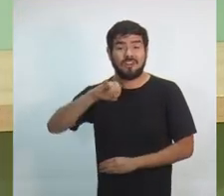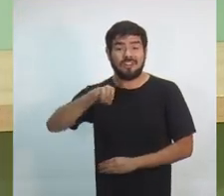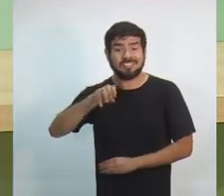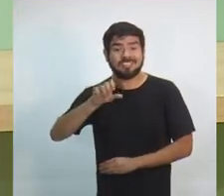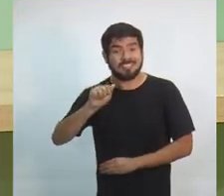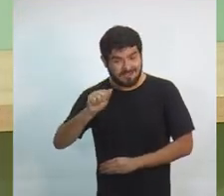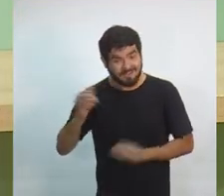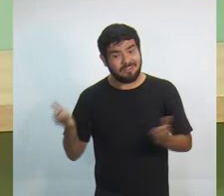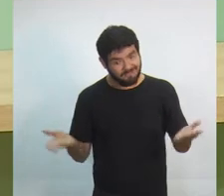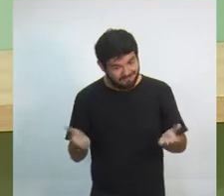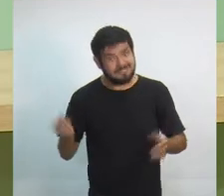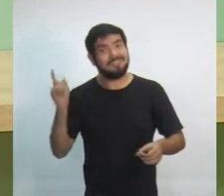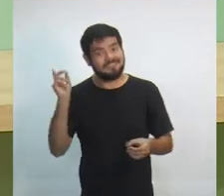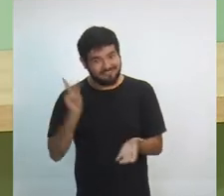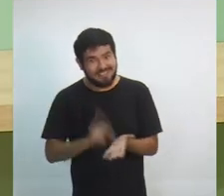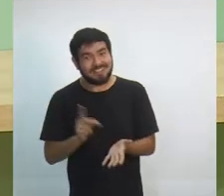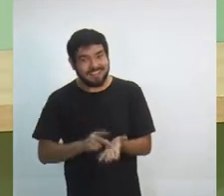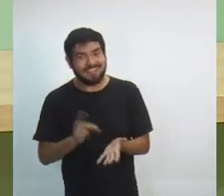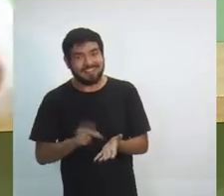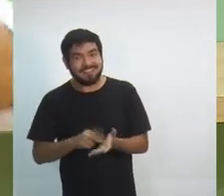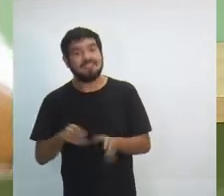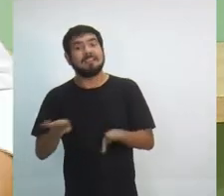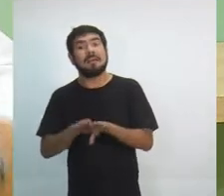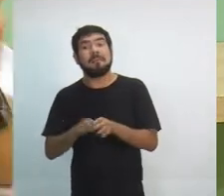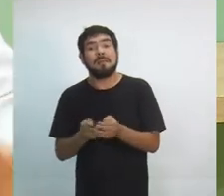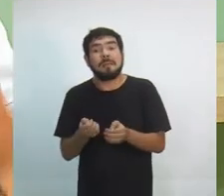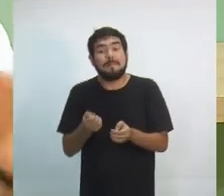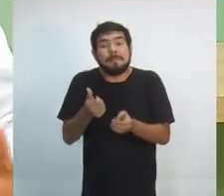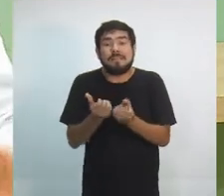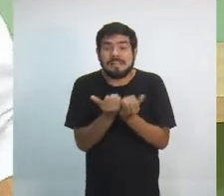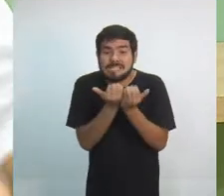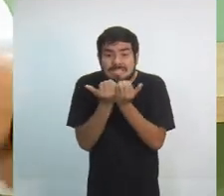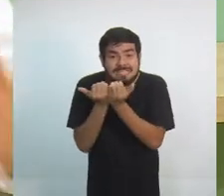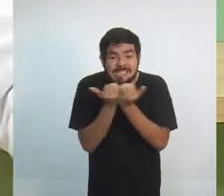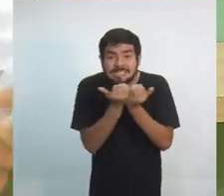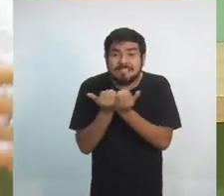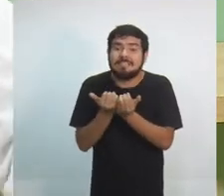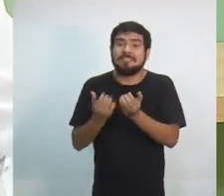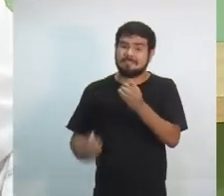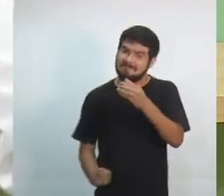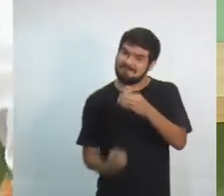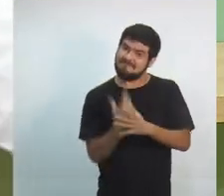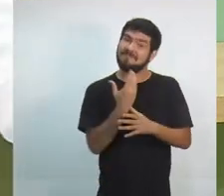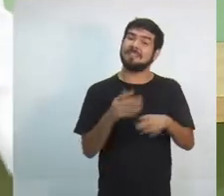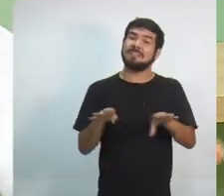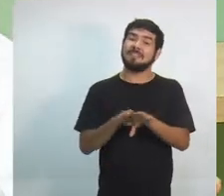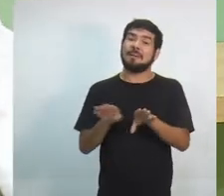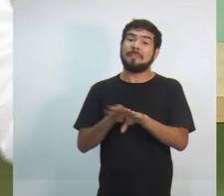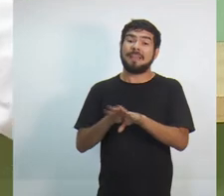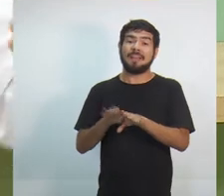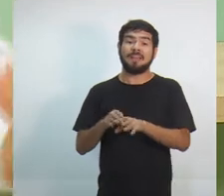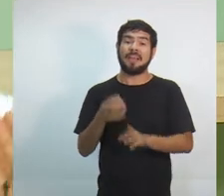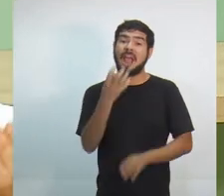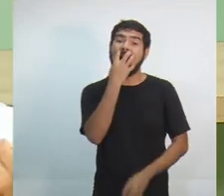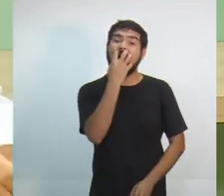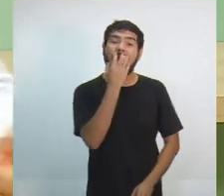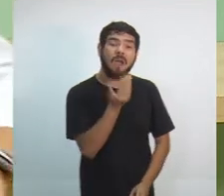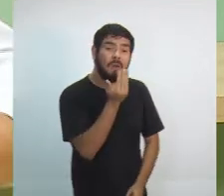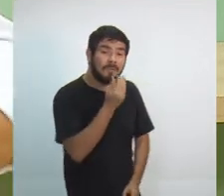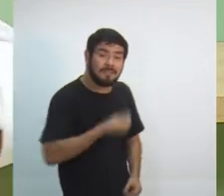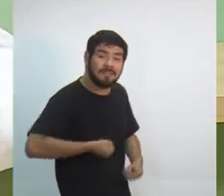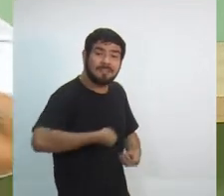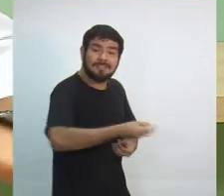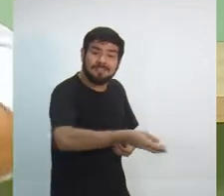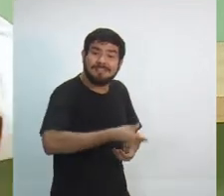fazer com que possamos plantar o milho, fazer uma grande fábrica de ração no sul do Amazonas com a BR-319